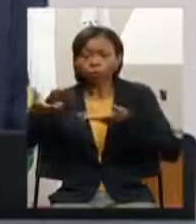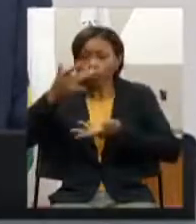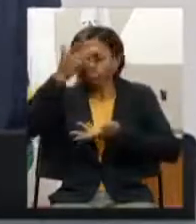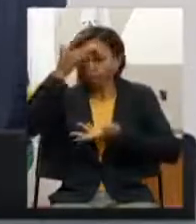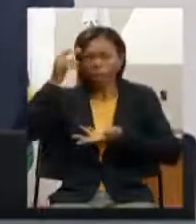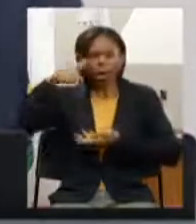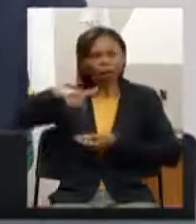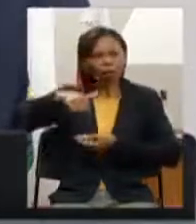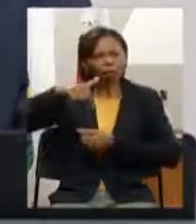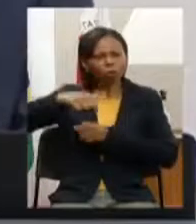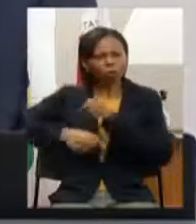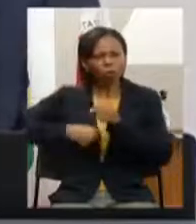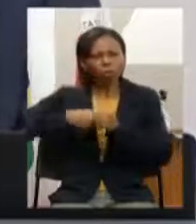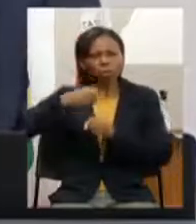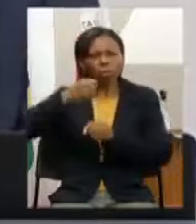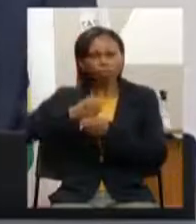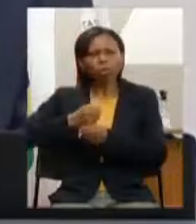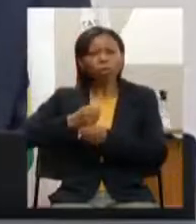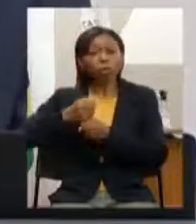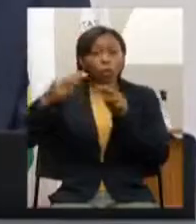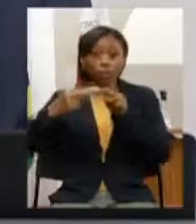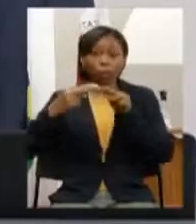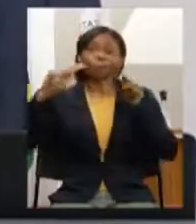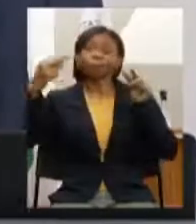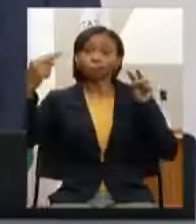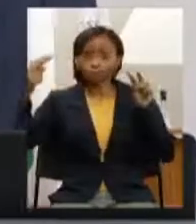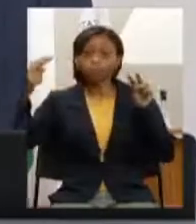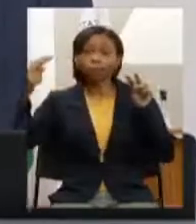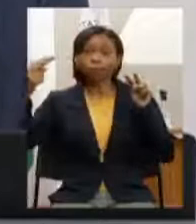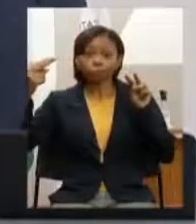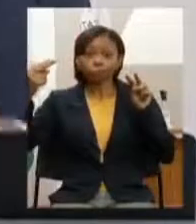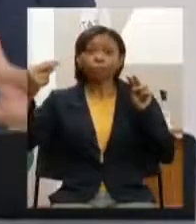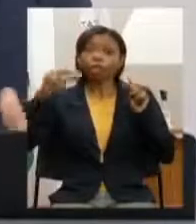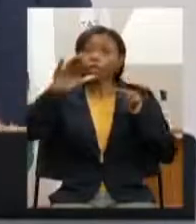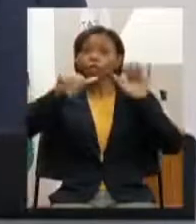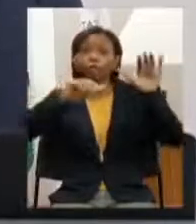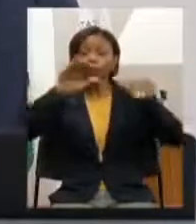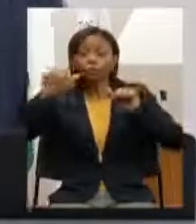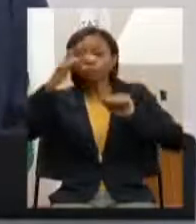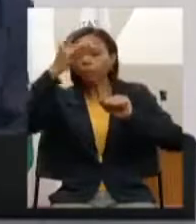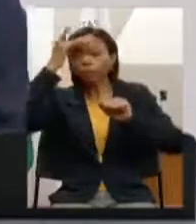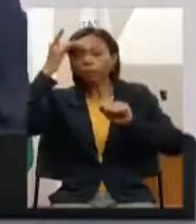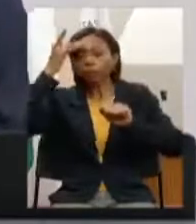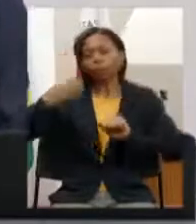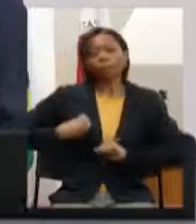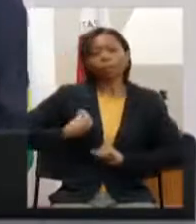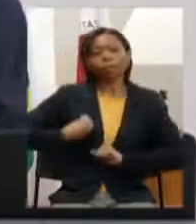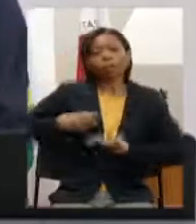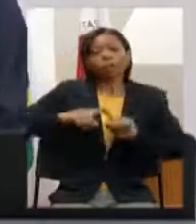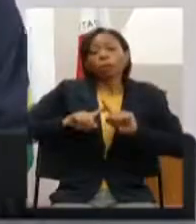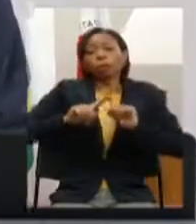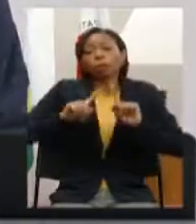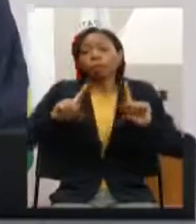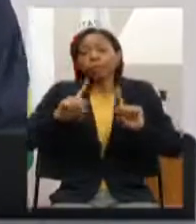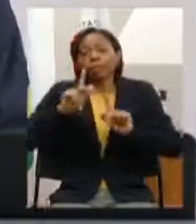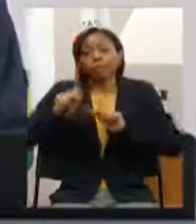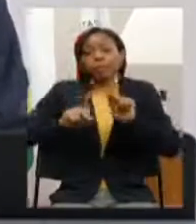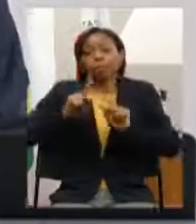vez agora de maneira remota para participar desse processo e as pessoas